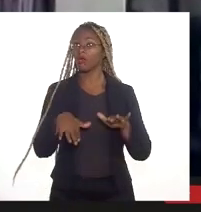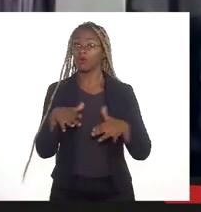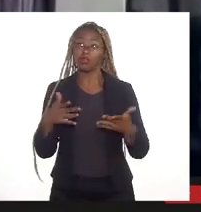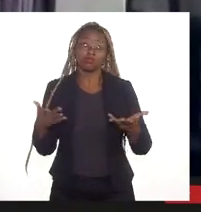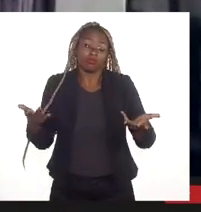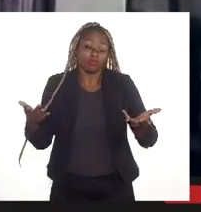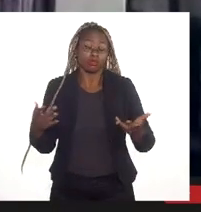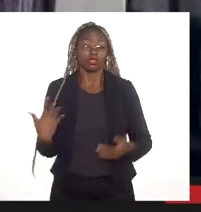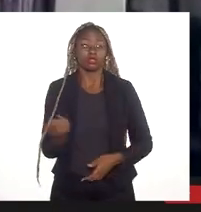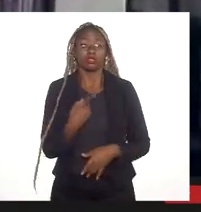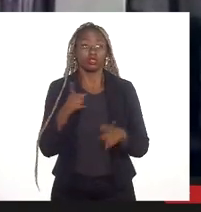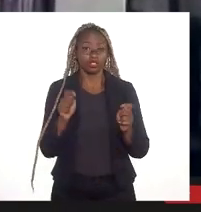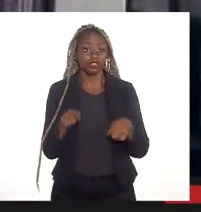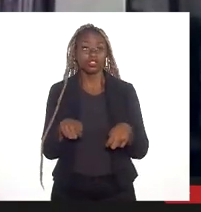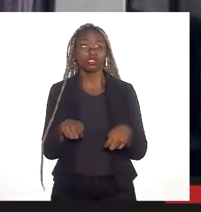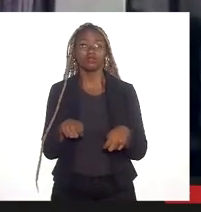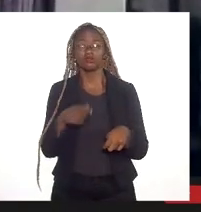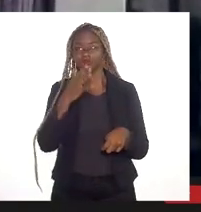gente possa